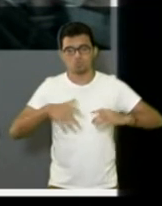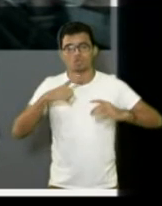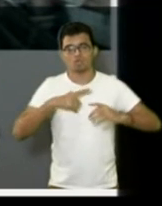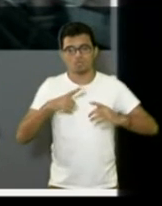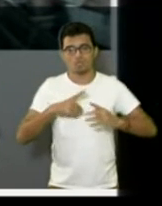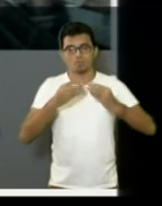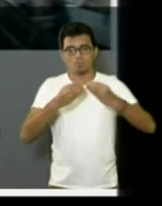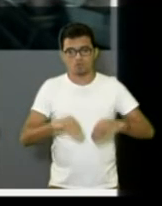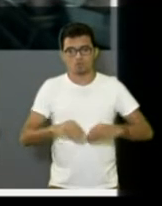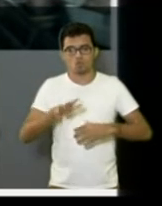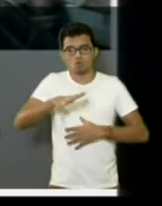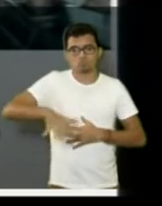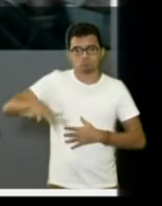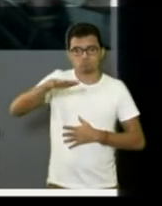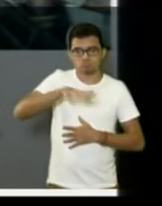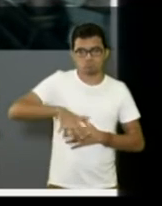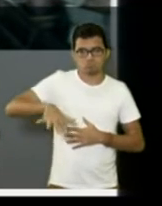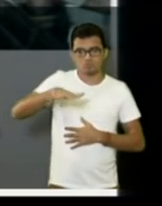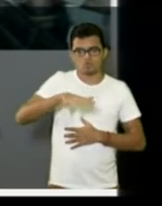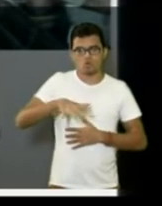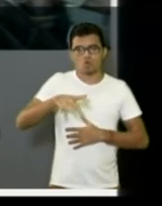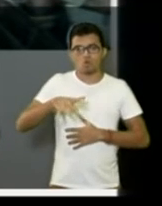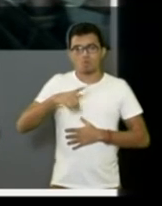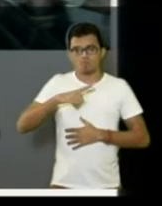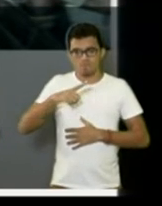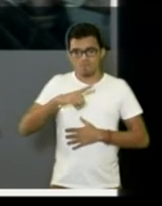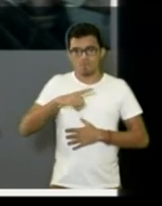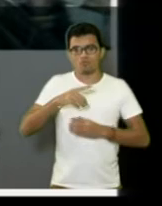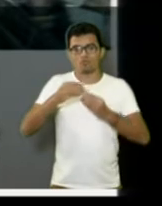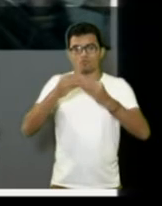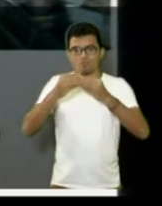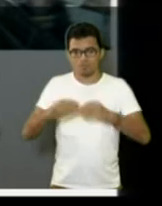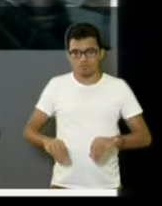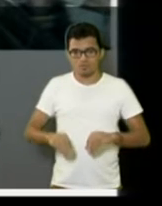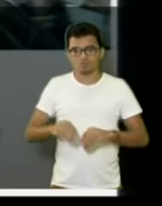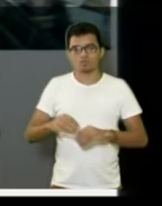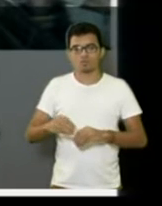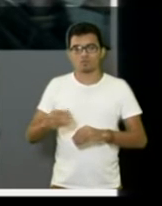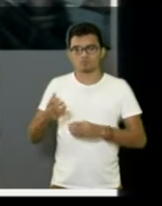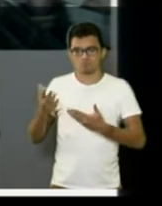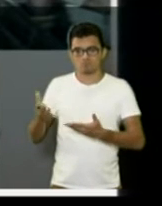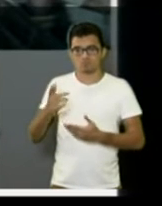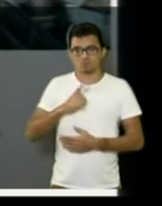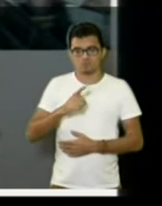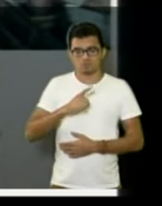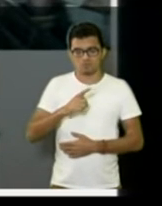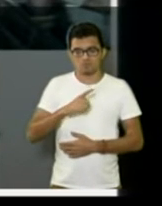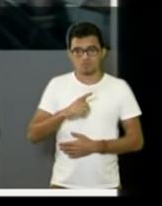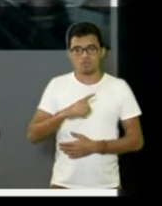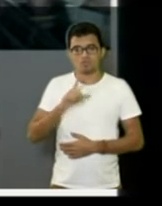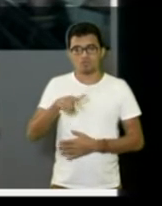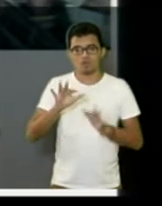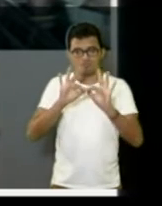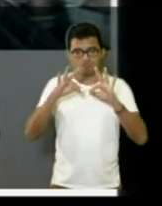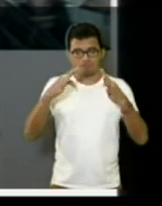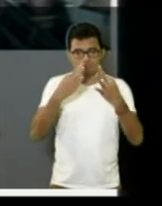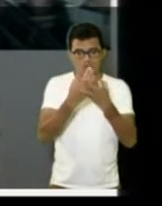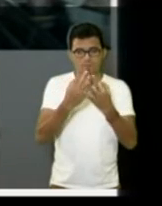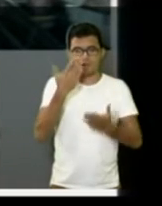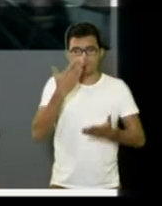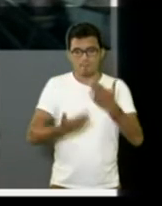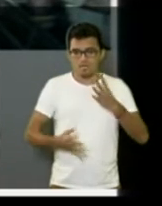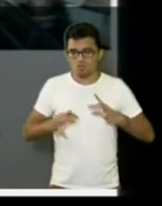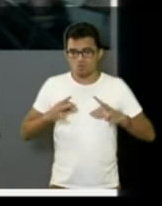A região do Cruzeiro do Socrédito foi a mais afetada nesse sentido. Estivemos lá, essa família foi atingida, perdeu